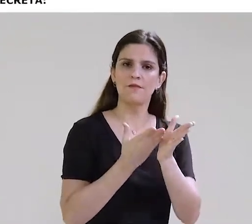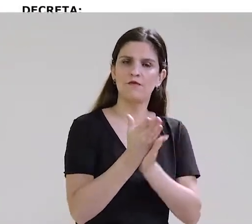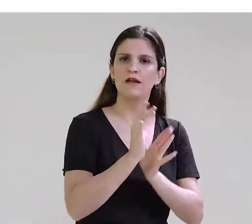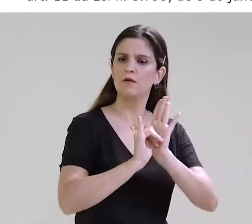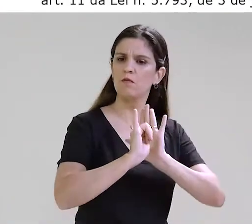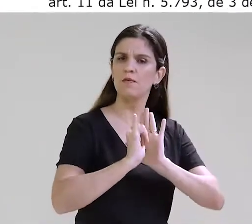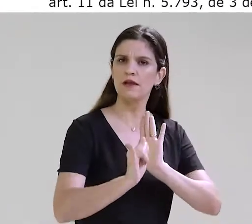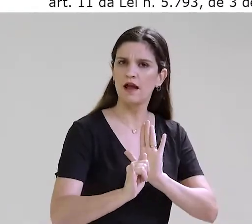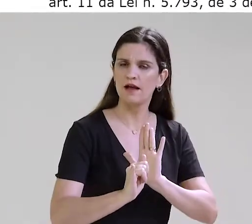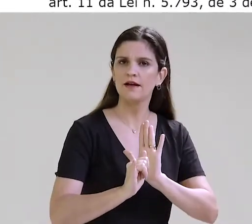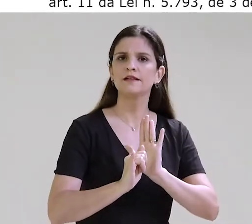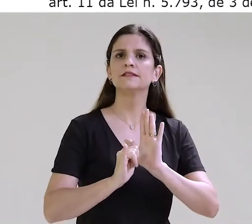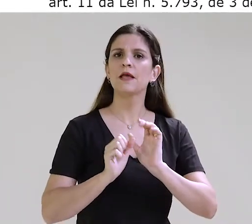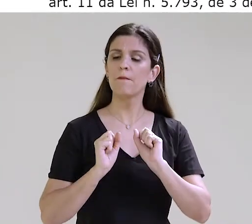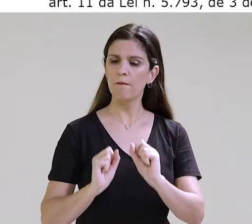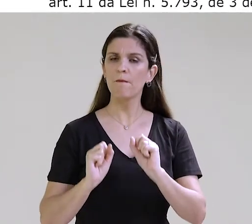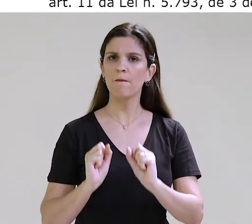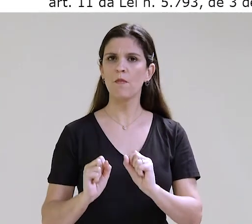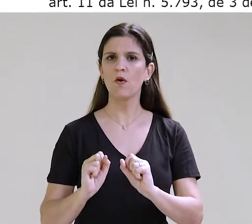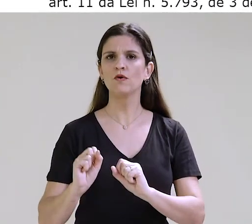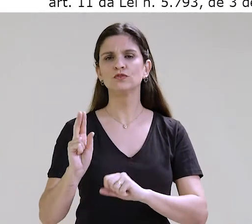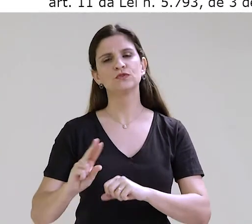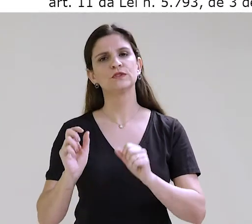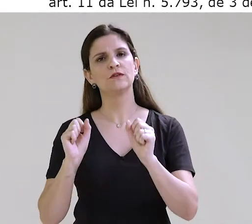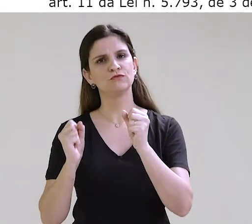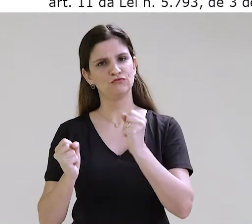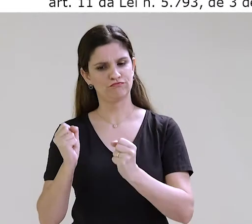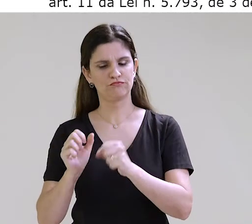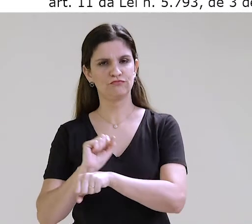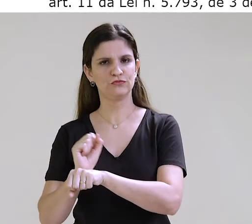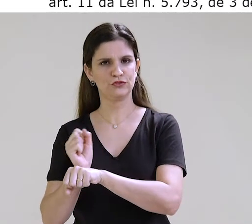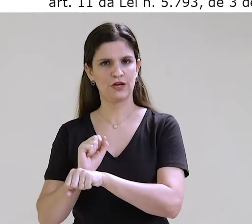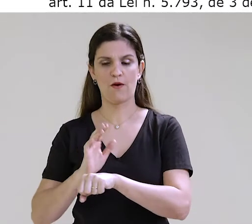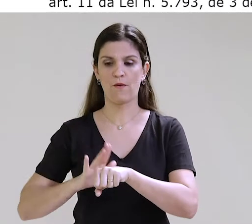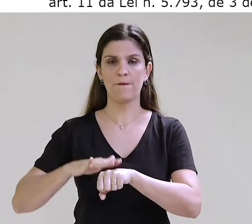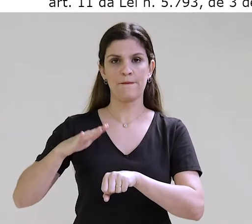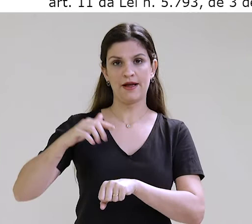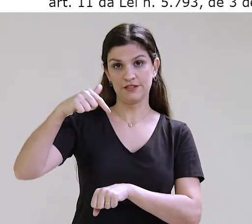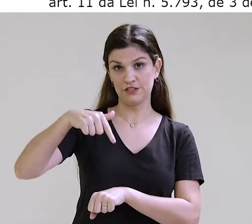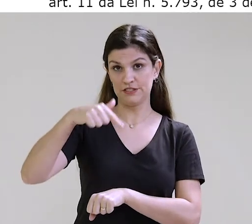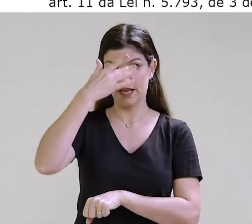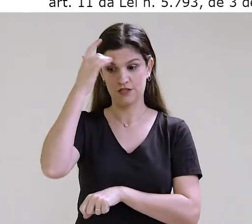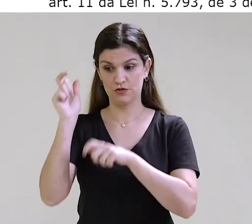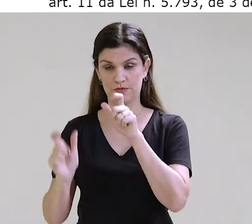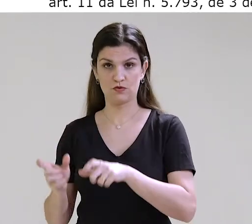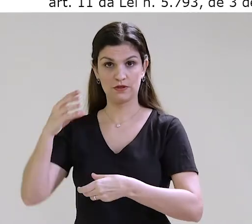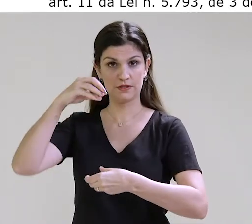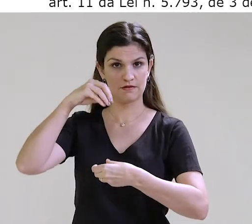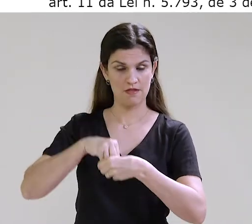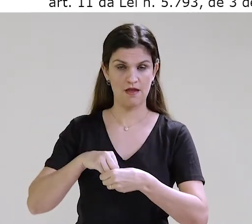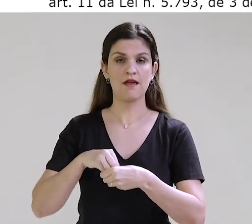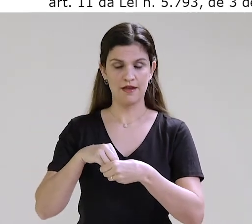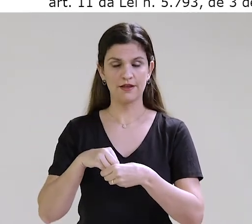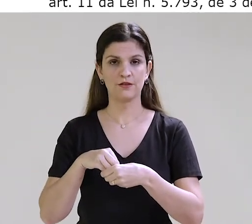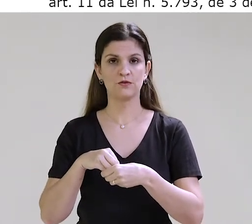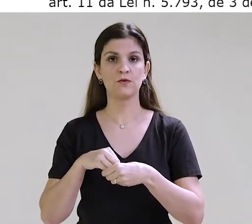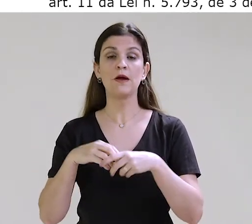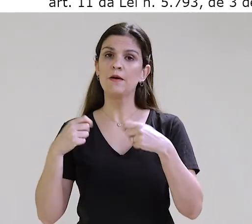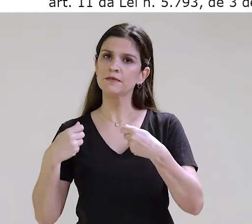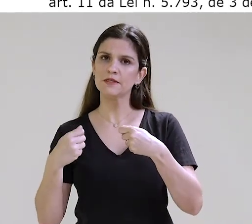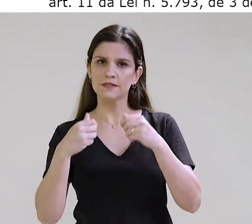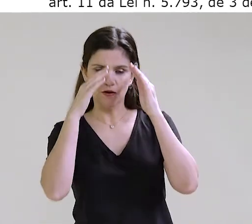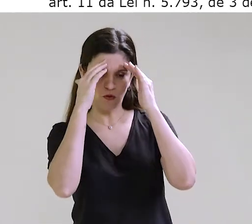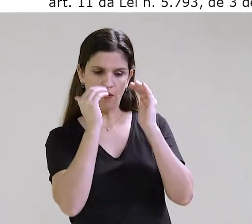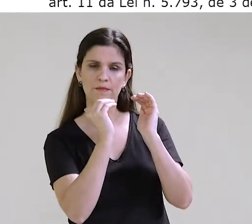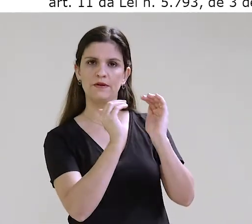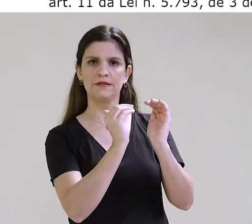publicada em Diário Oficial, passou a ser permitida a utilização de veículos com capacidade acima de 7 pessoas,